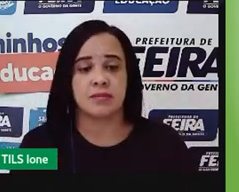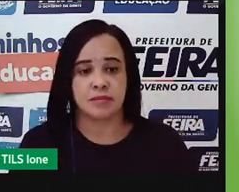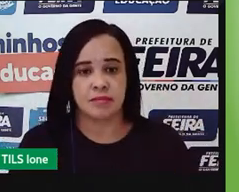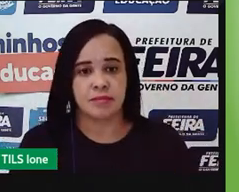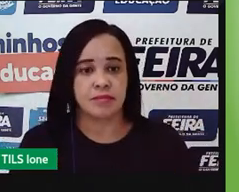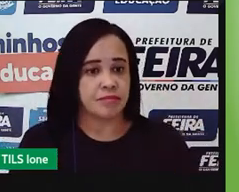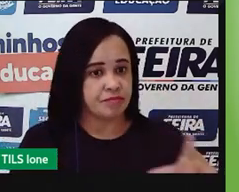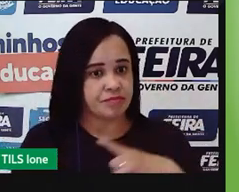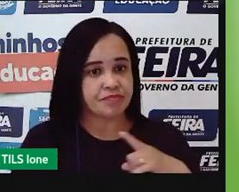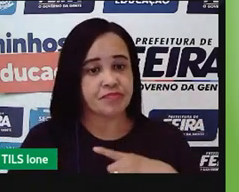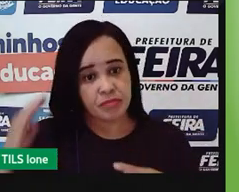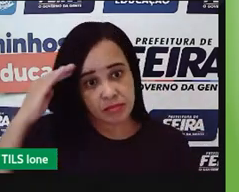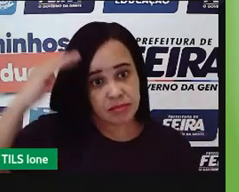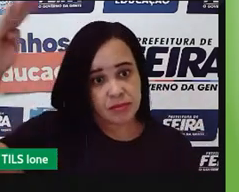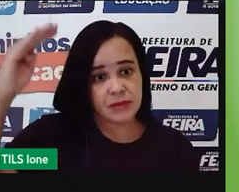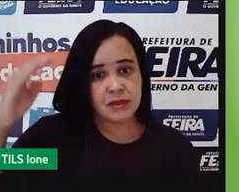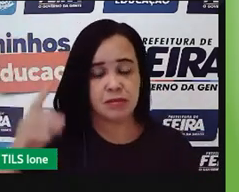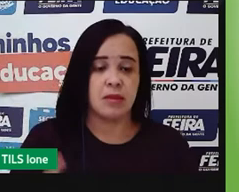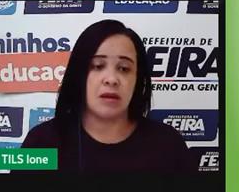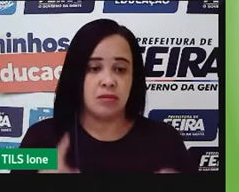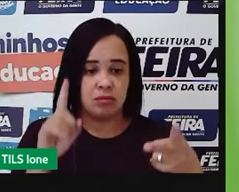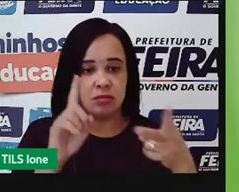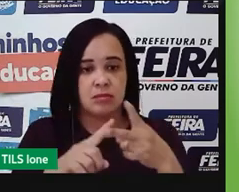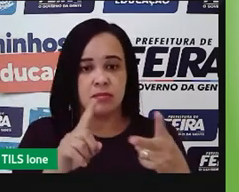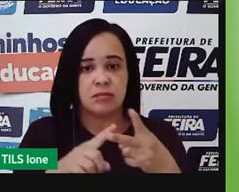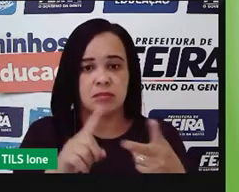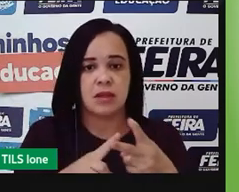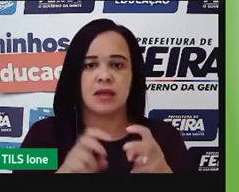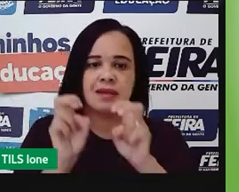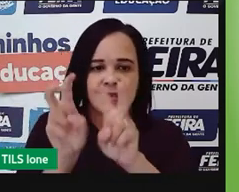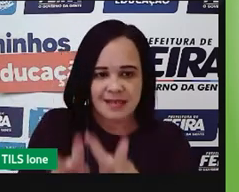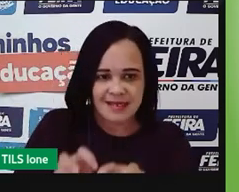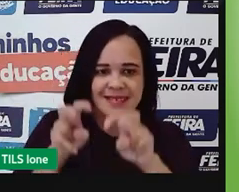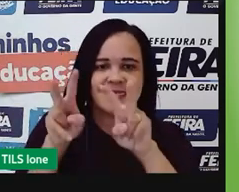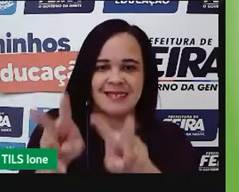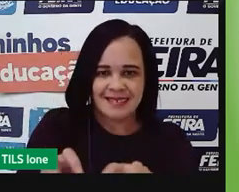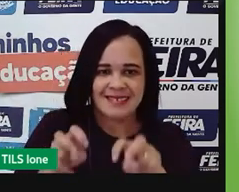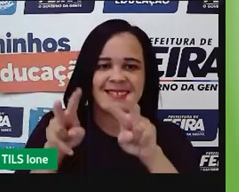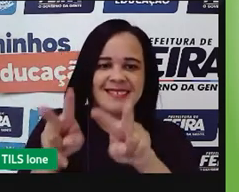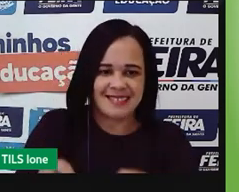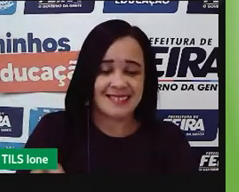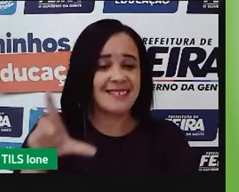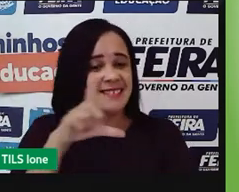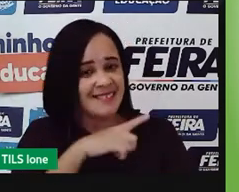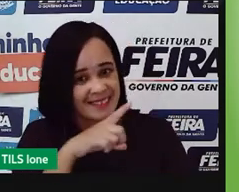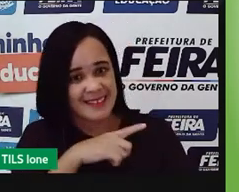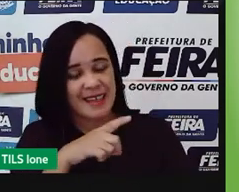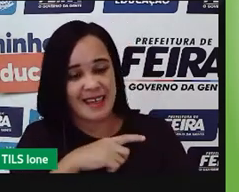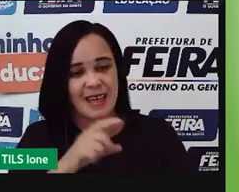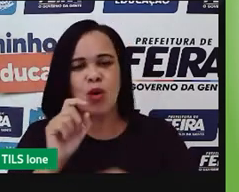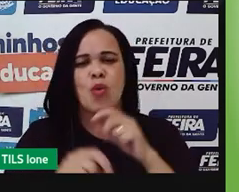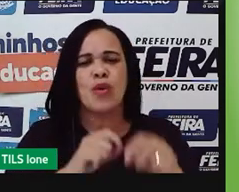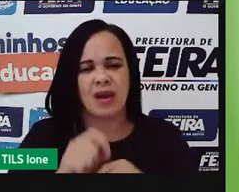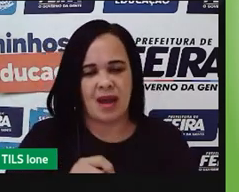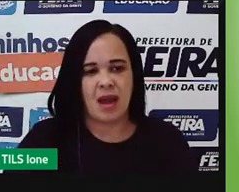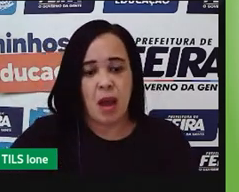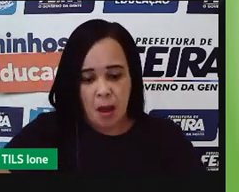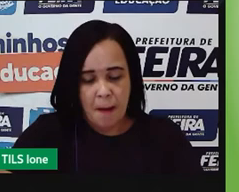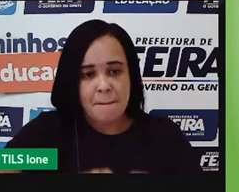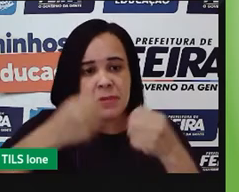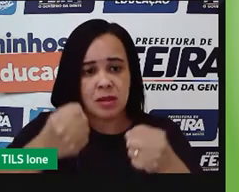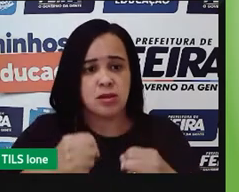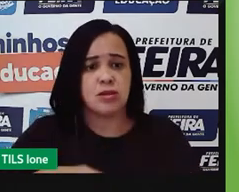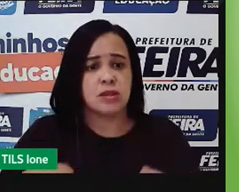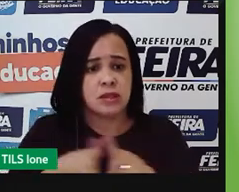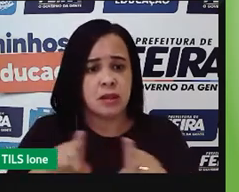gente aqui, no caso, é a agricultura, que a gente tem a manzioca, a gente tem o milho, a gente tem o feijão,